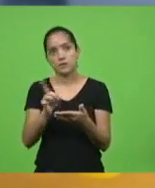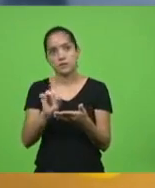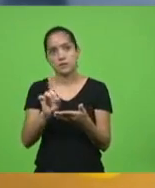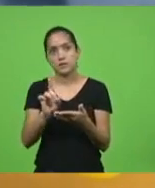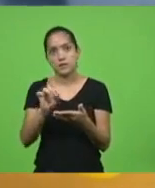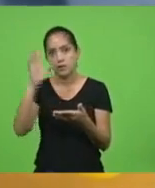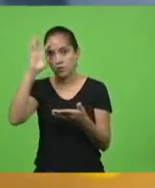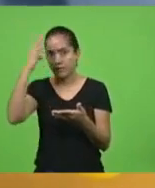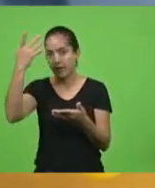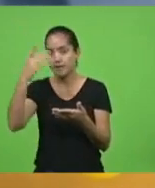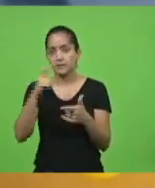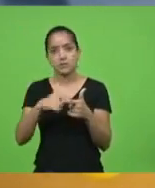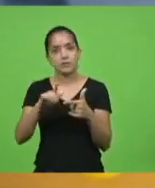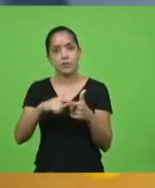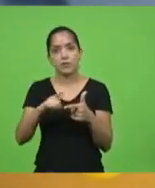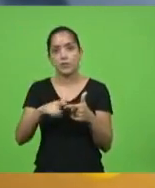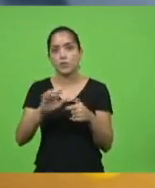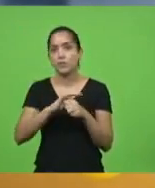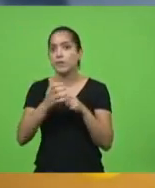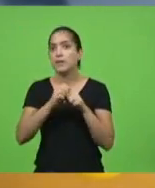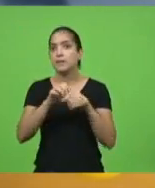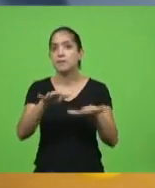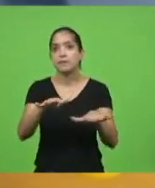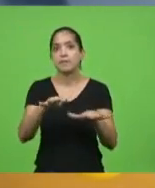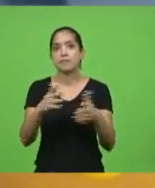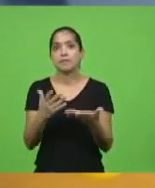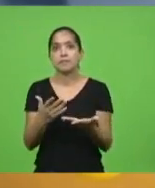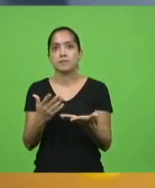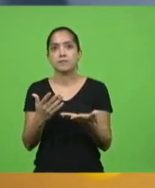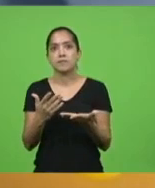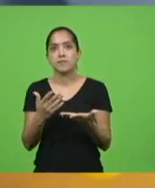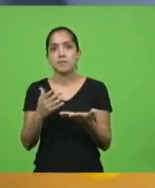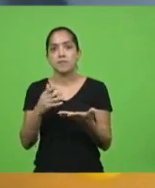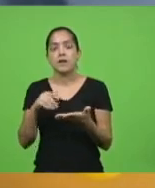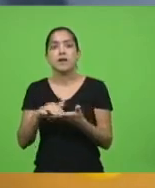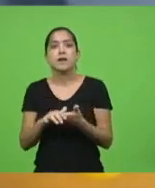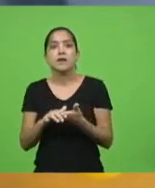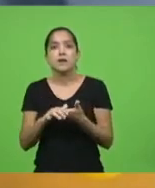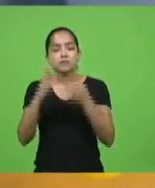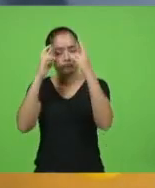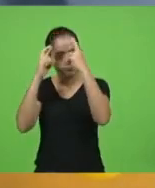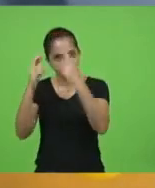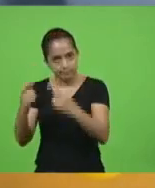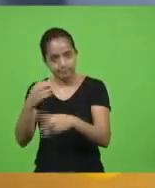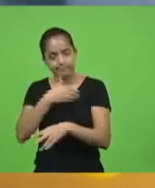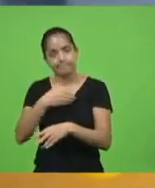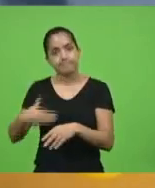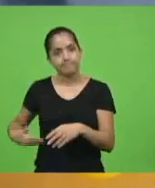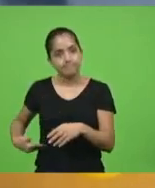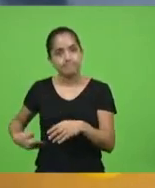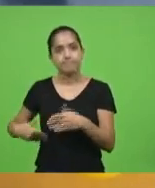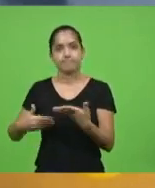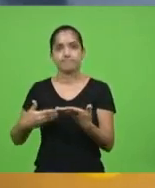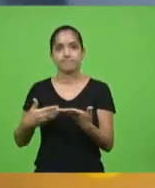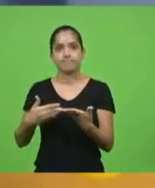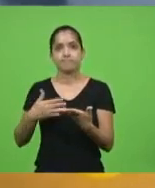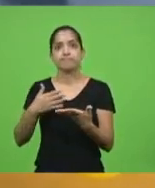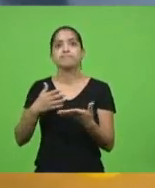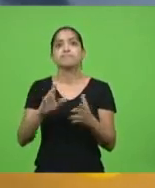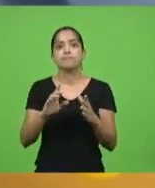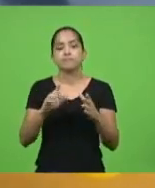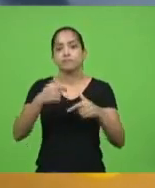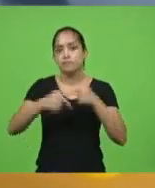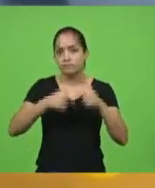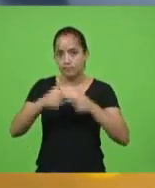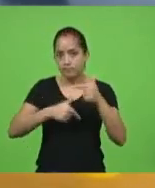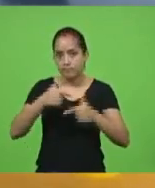resolver o problema da pandemia em Cacoal e no estado de Rondônia. Respeito a decisão do governo do estado, sou governo do estado, mas nesse